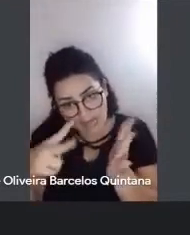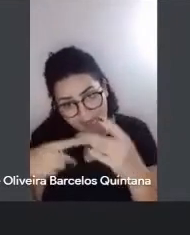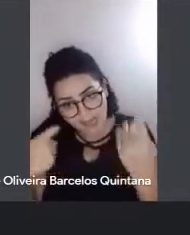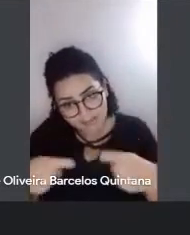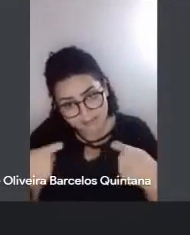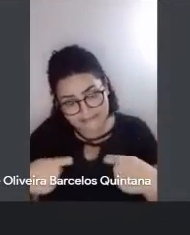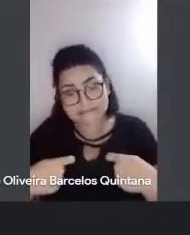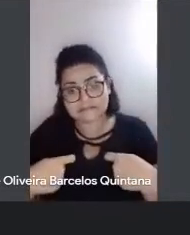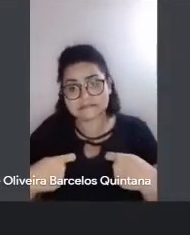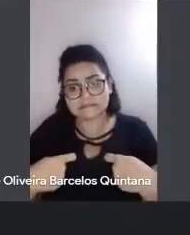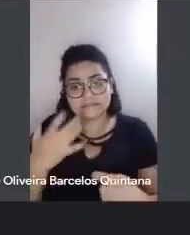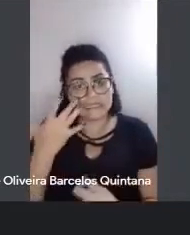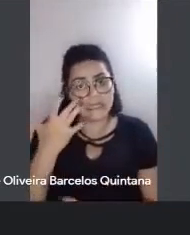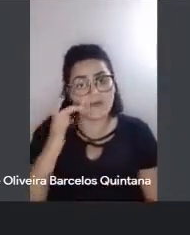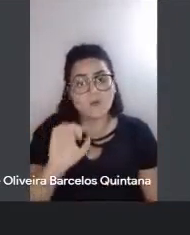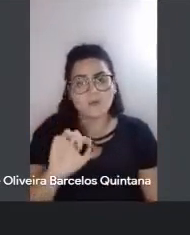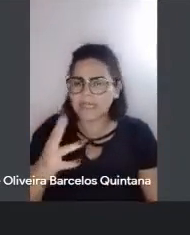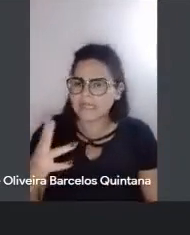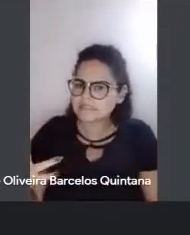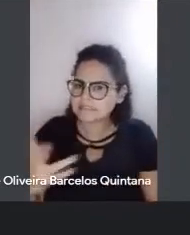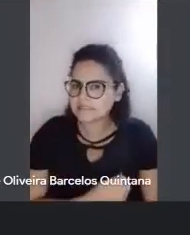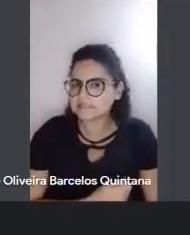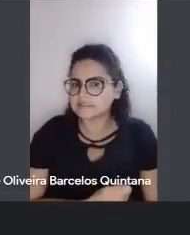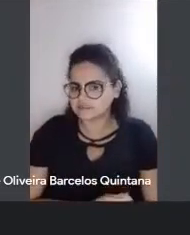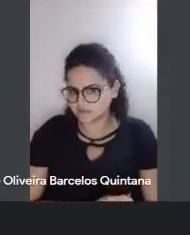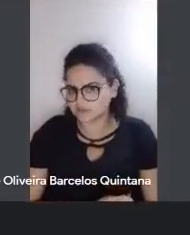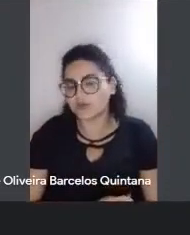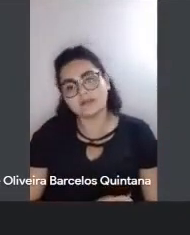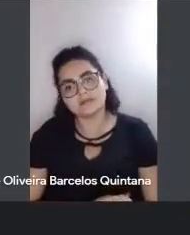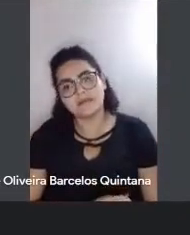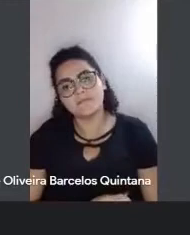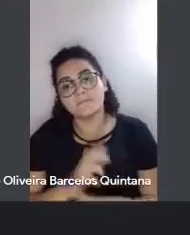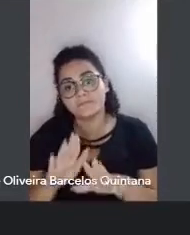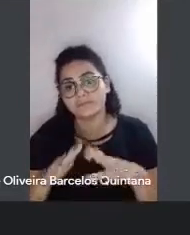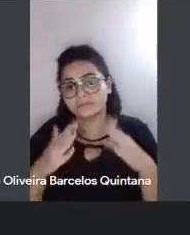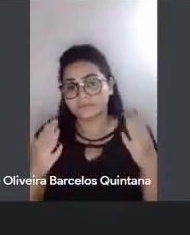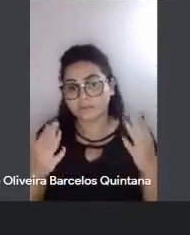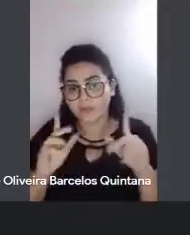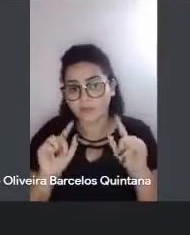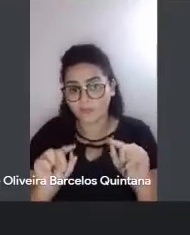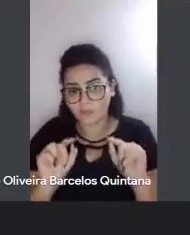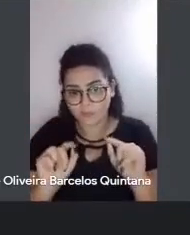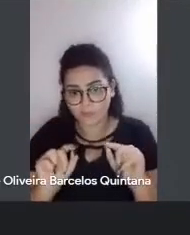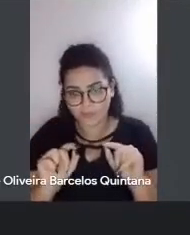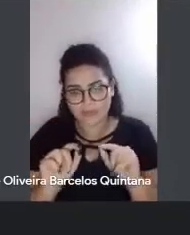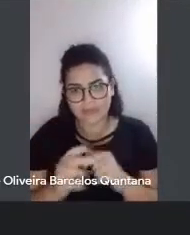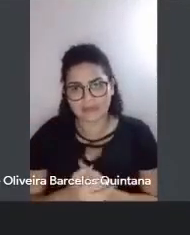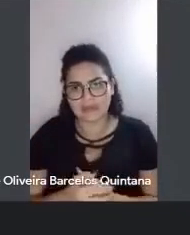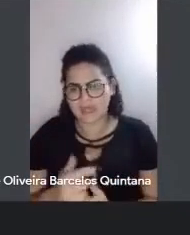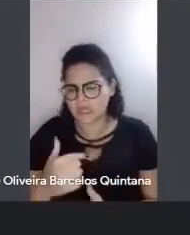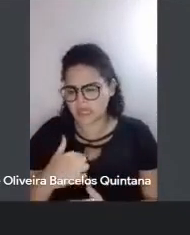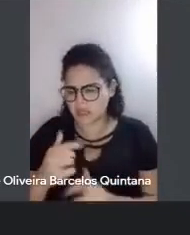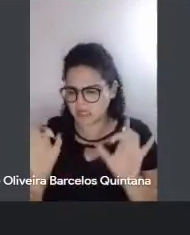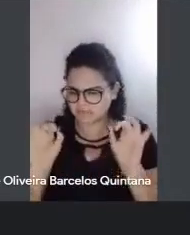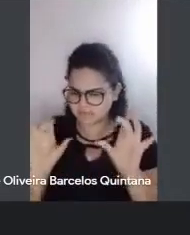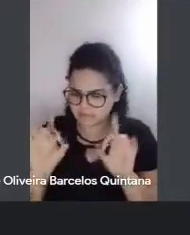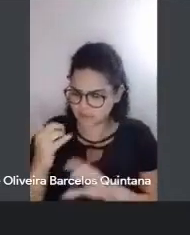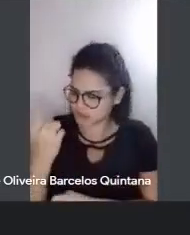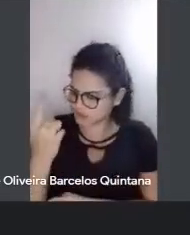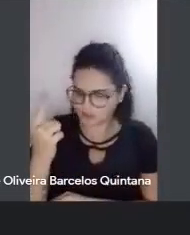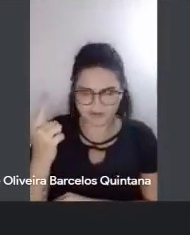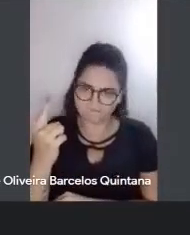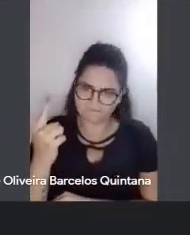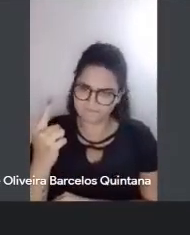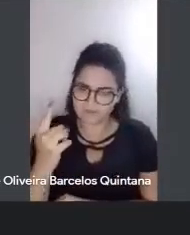então, eu achei, assim, sensacional, né, e aí, assim, a questão, assim, eu não sou especialista em geografia, né, gosto